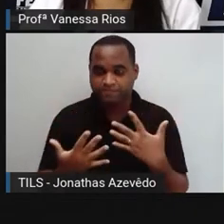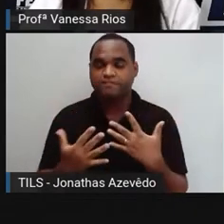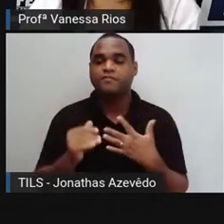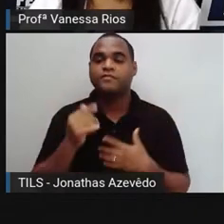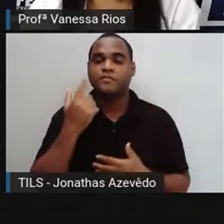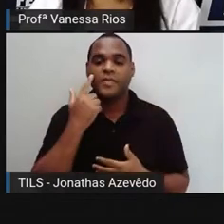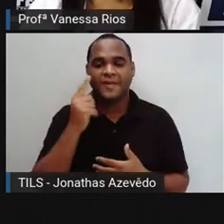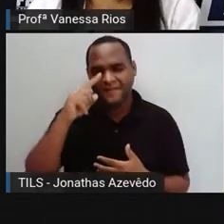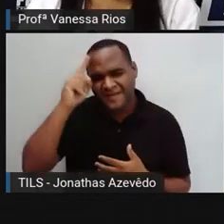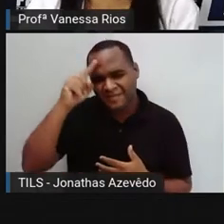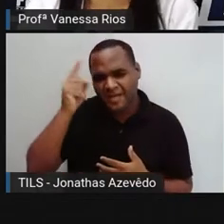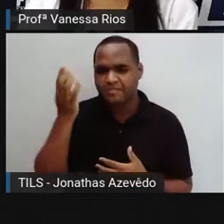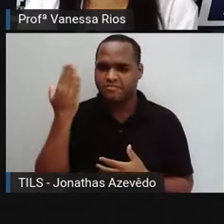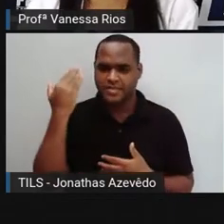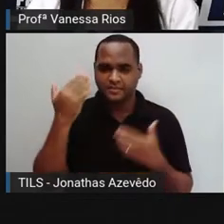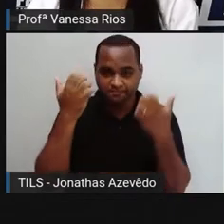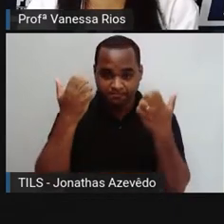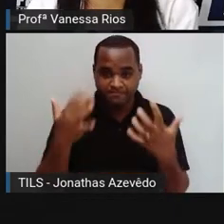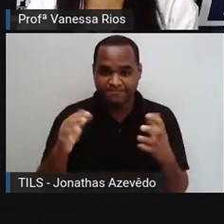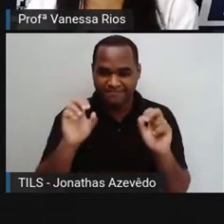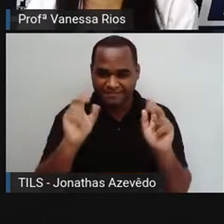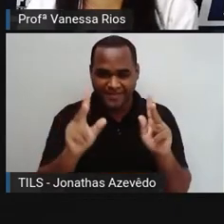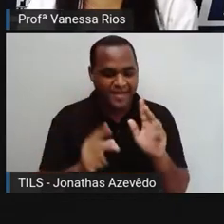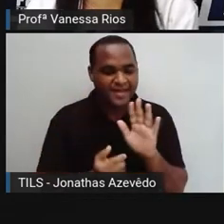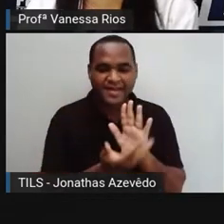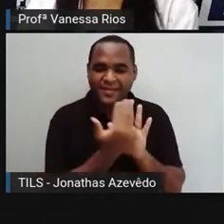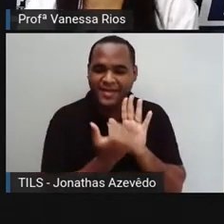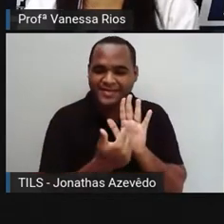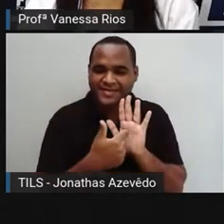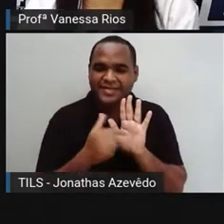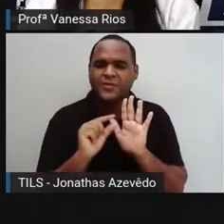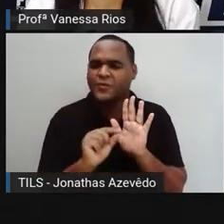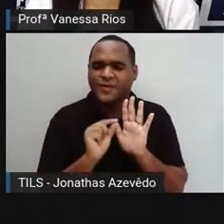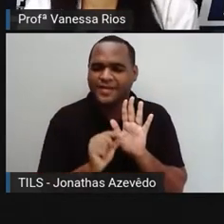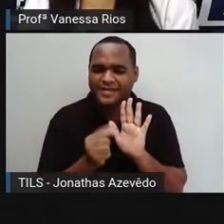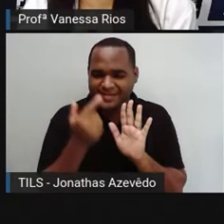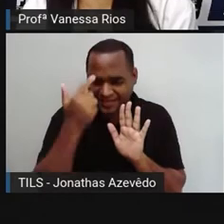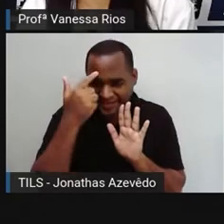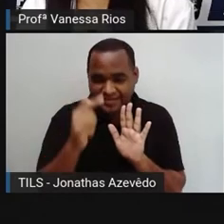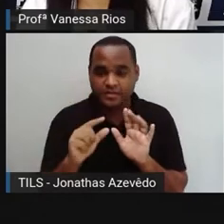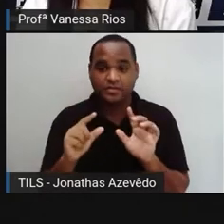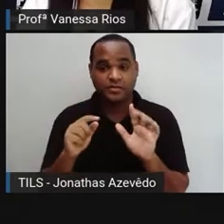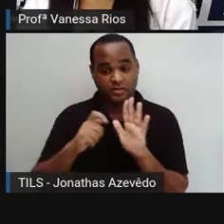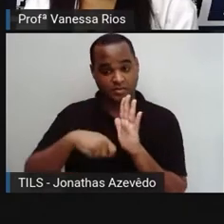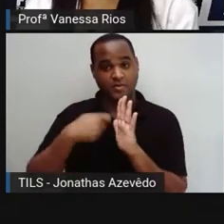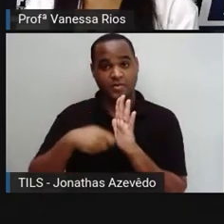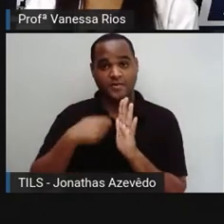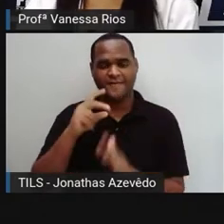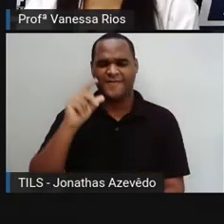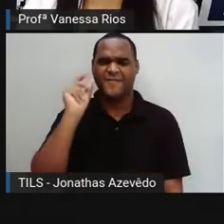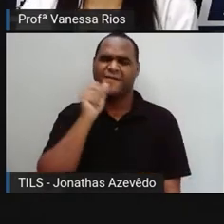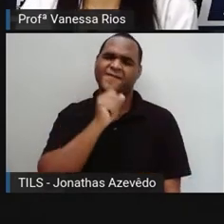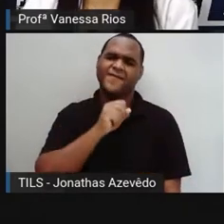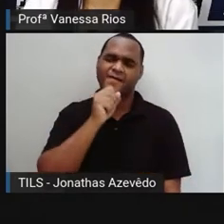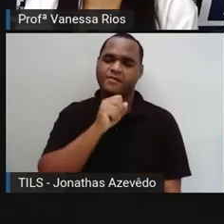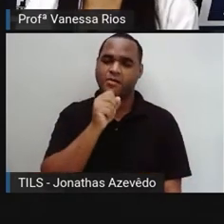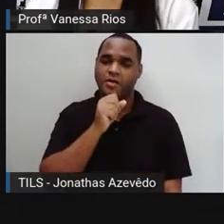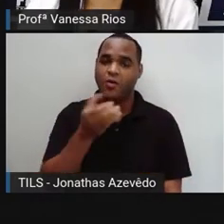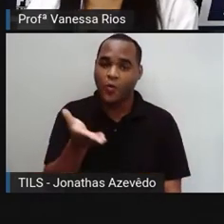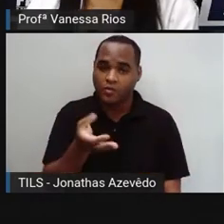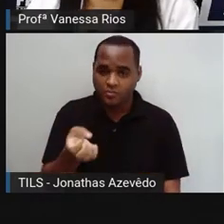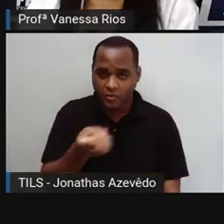inventada. Essa imagem aí retrata uma câmera fotográfica antiga, né? Não é uma câmera